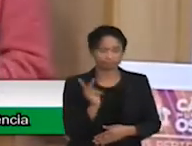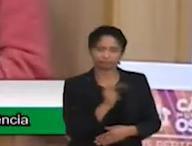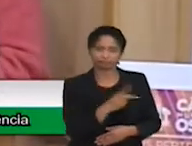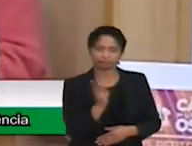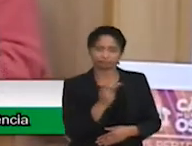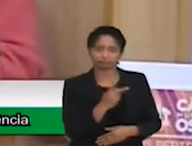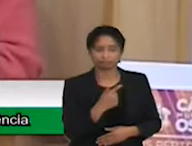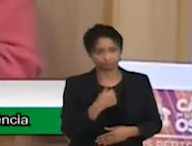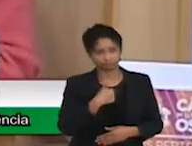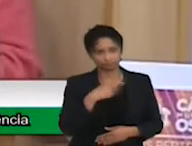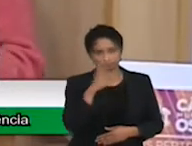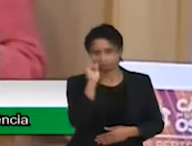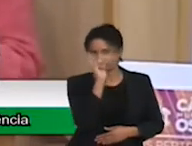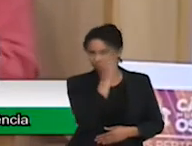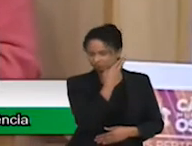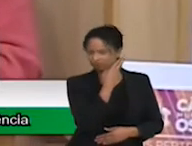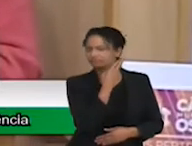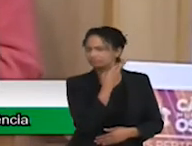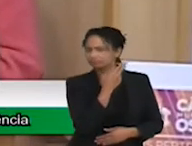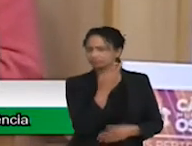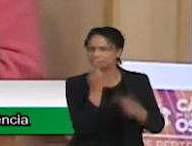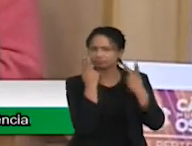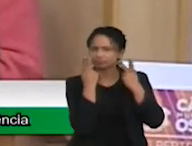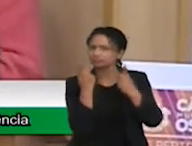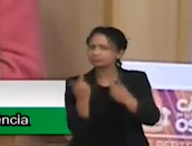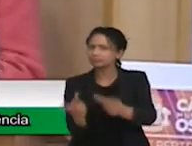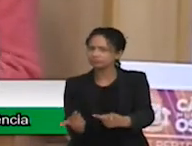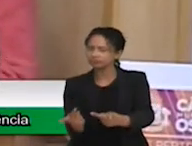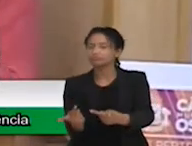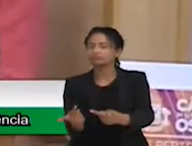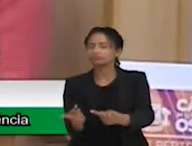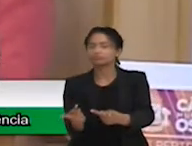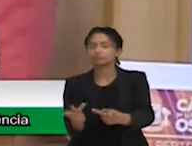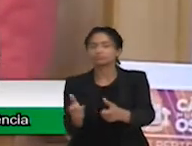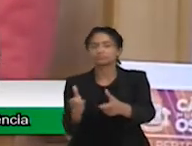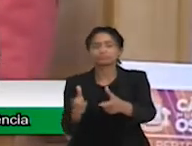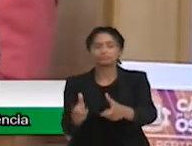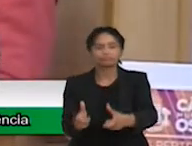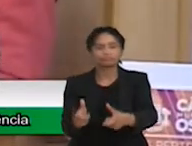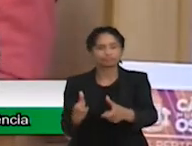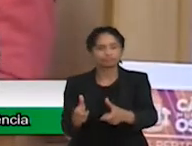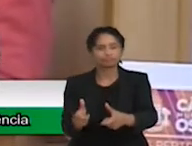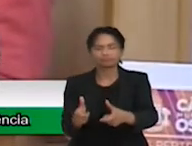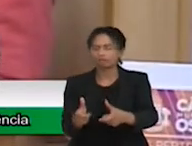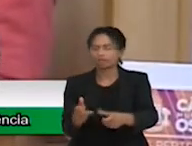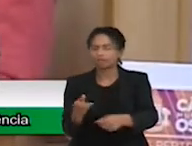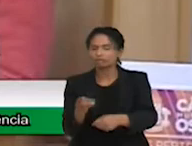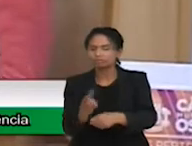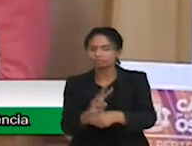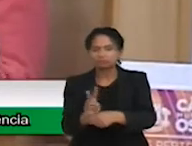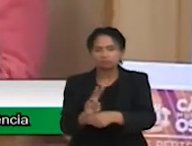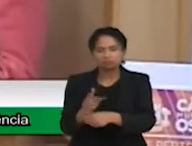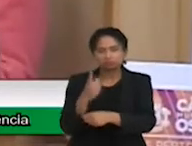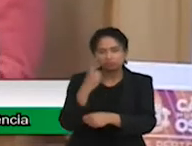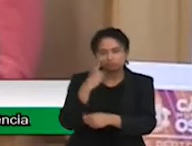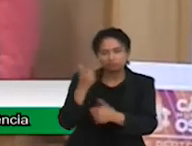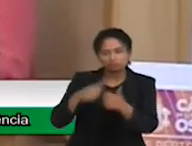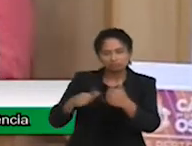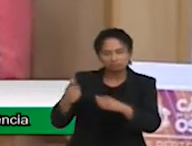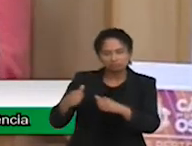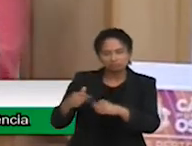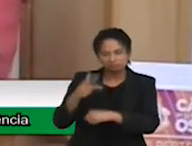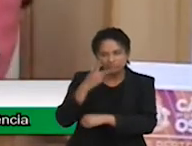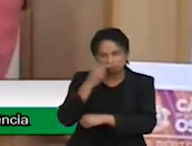um local para trazer para Osasco uma sala multissensorial para trazer, para fazer um projeto, ainda